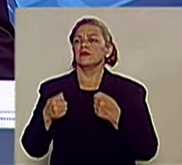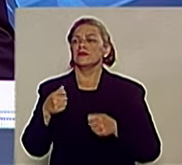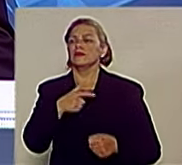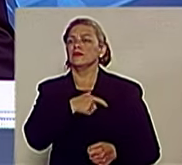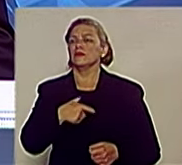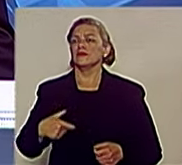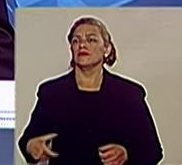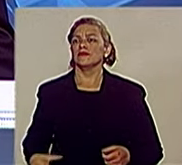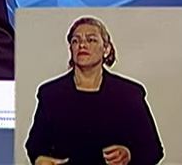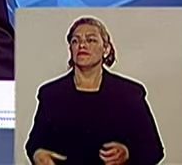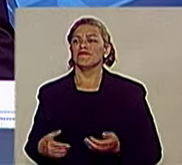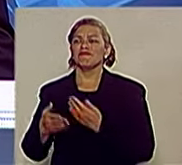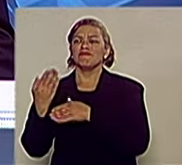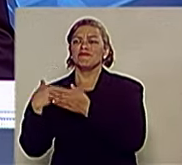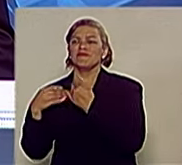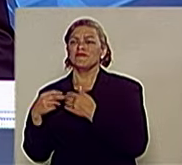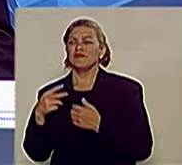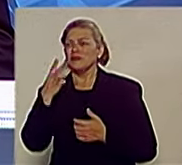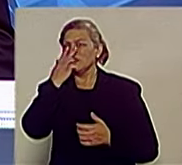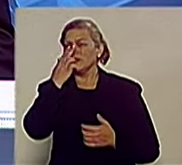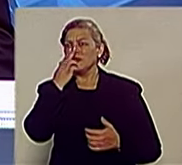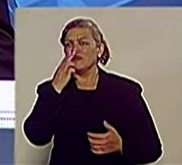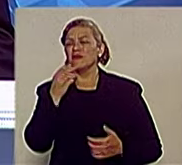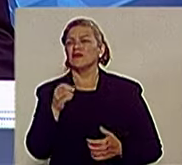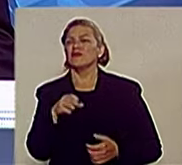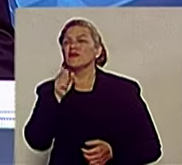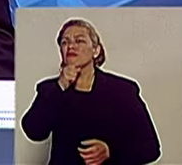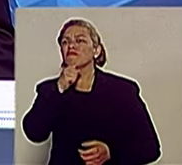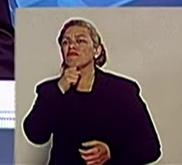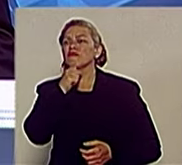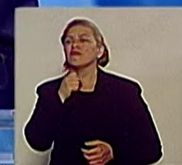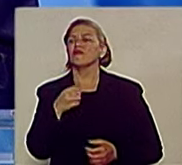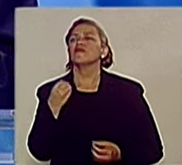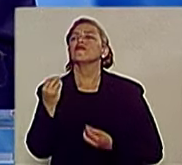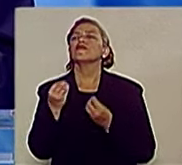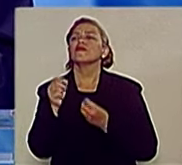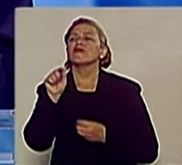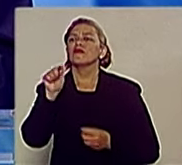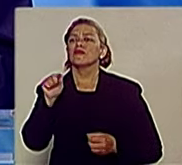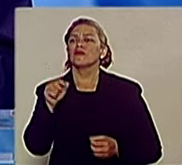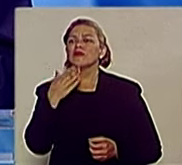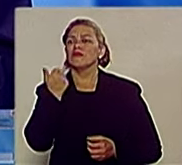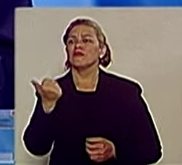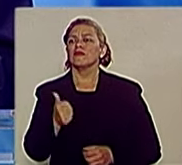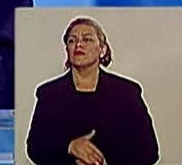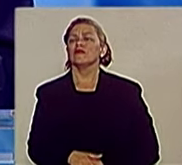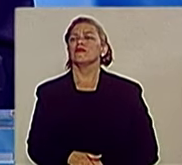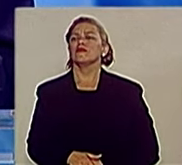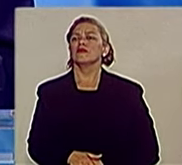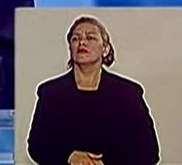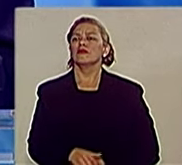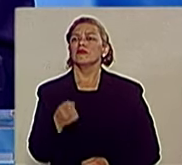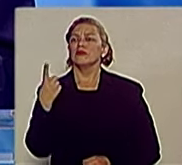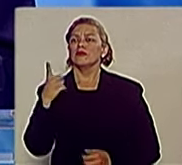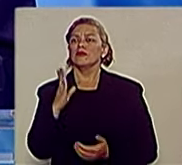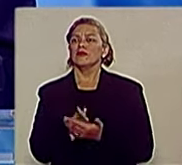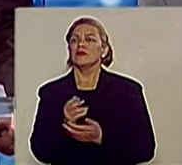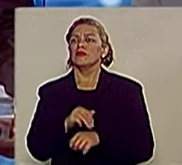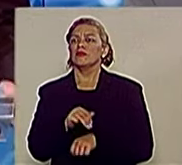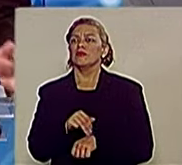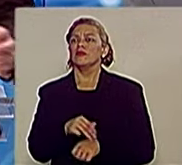de saber se o senhor concorda e quais são suas propostas para a área de transportes. Um minuto e meio para a resposta, candidato Shakespeare.